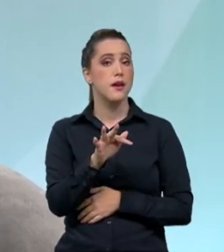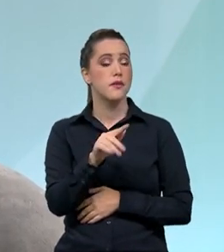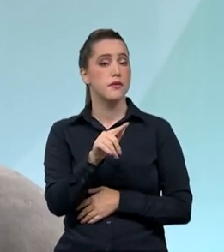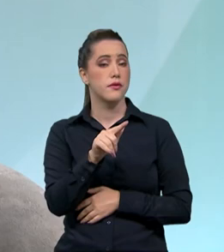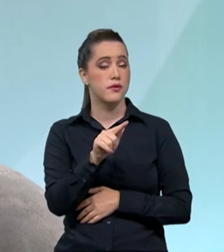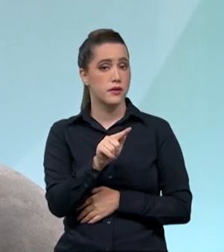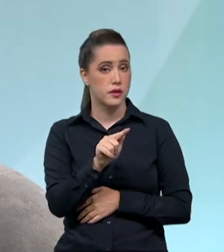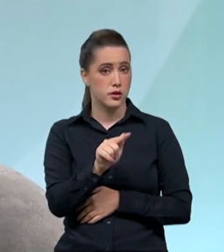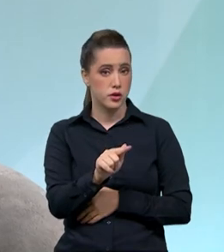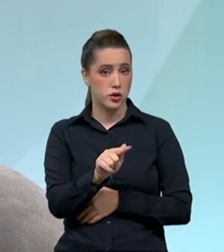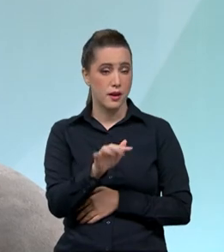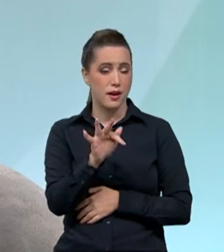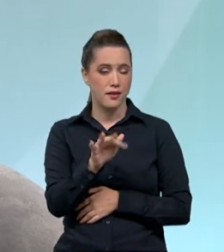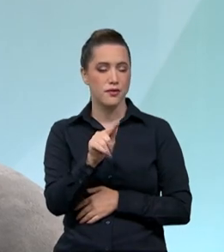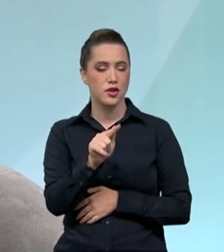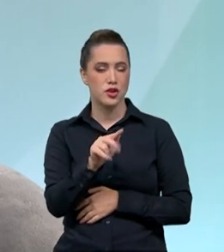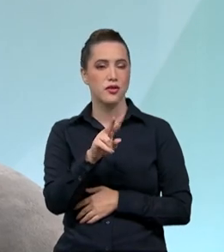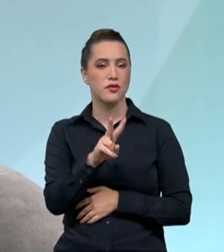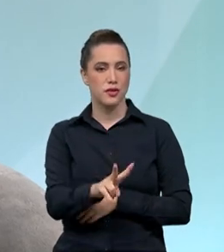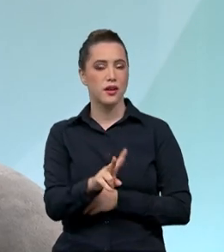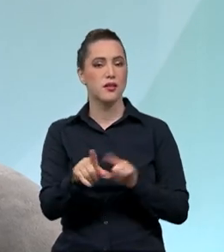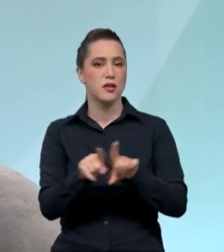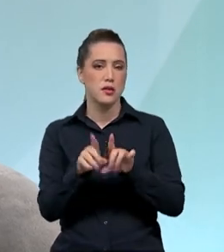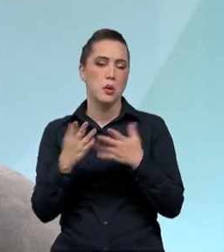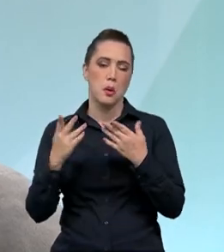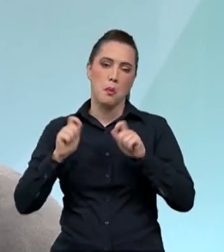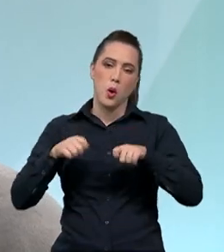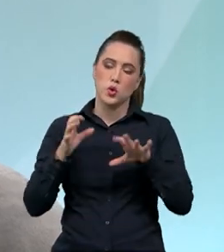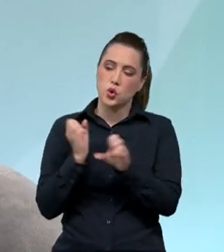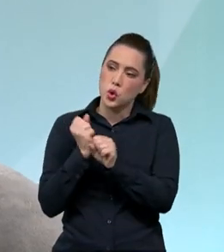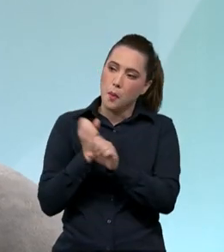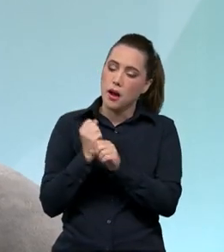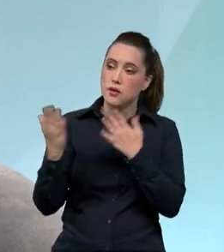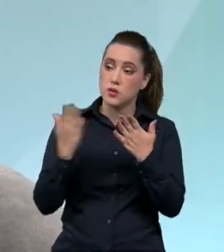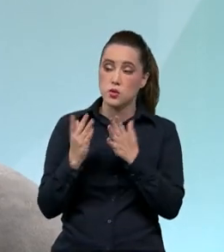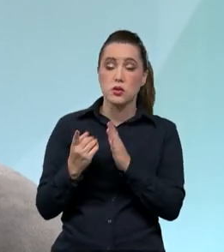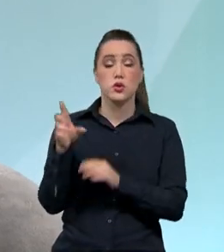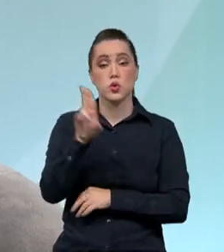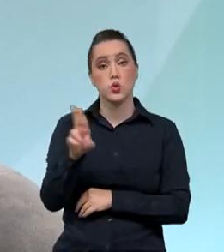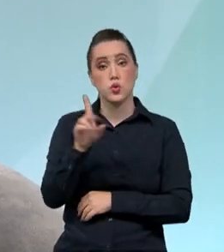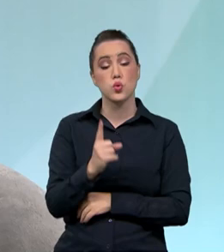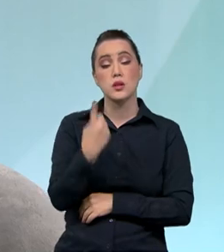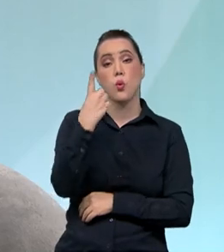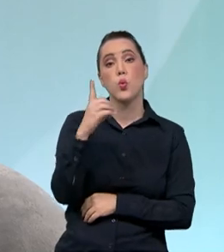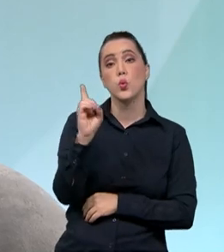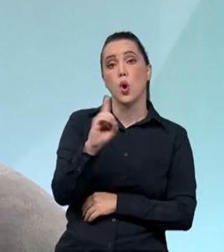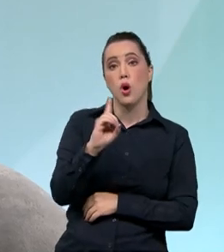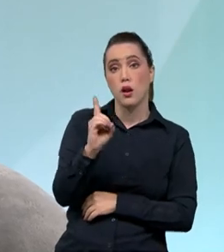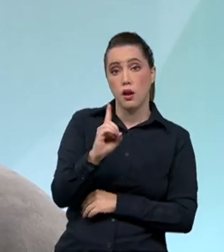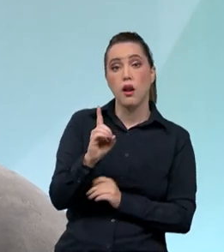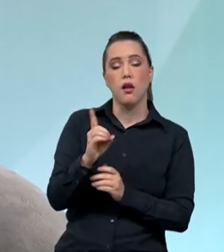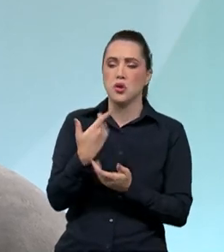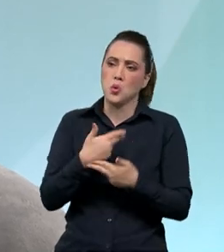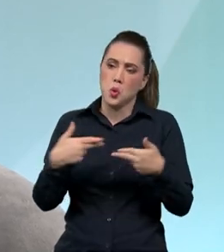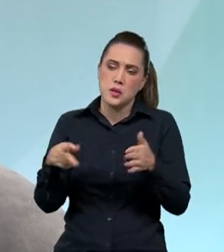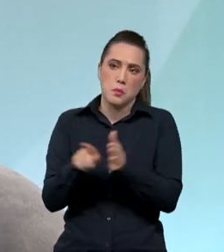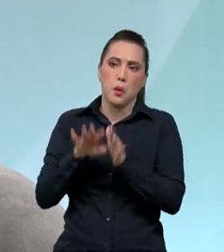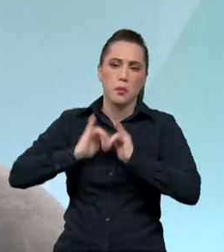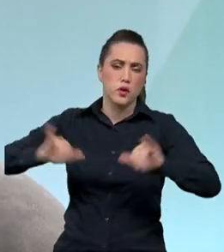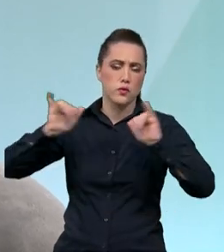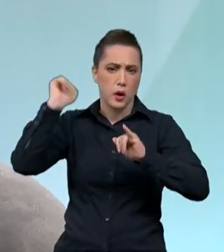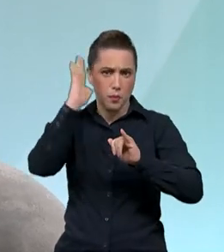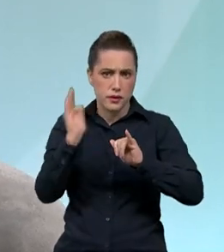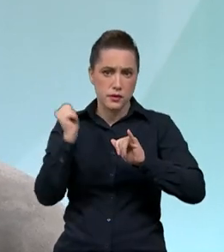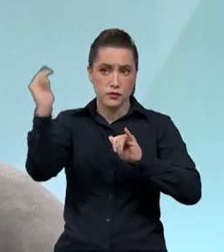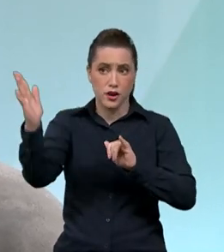cambial, ainda está atualizada, a gente pode dizer, por essa multiplicação por 23 vezes. E não é meramente a